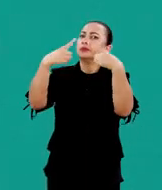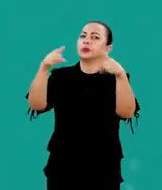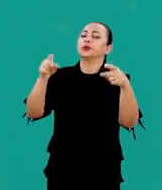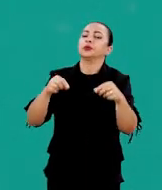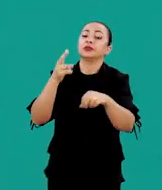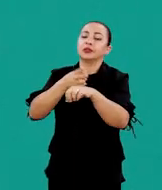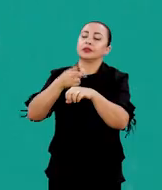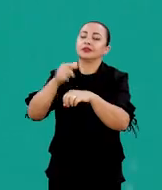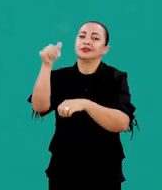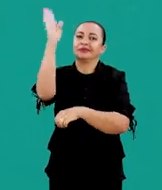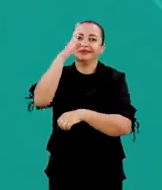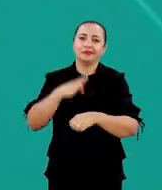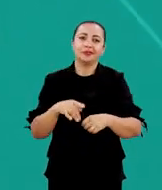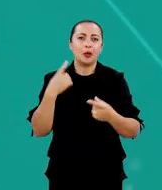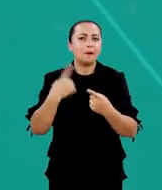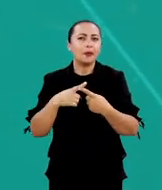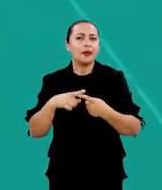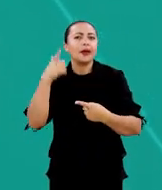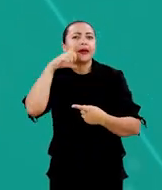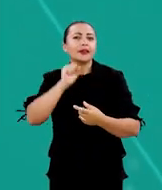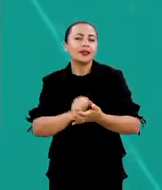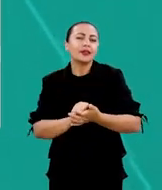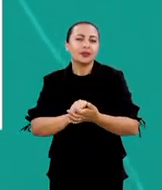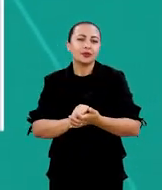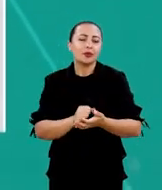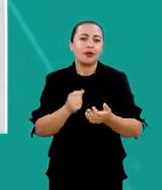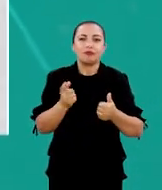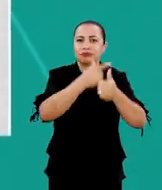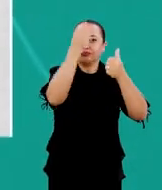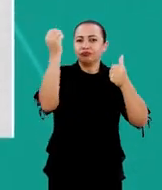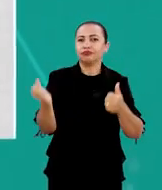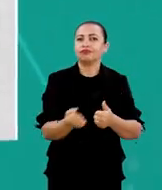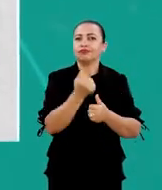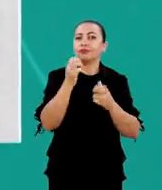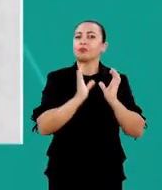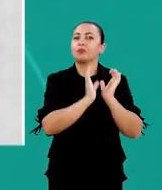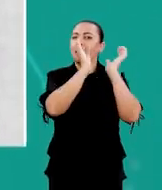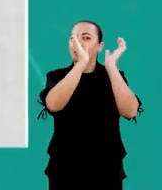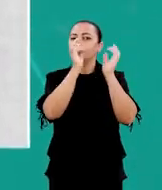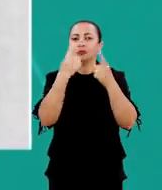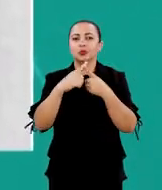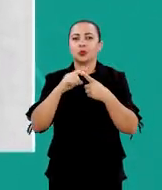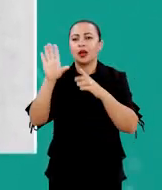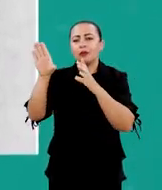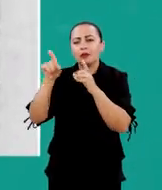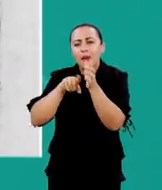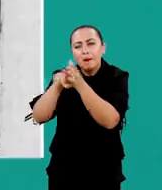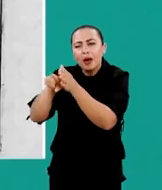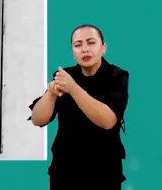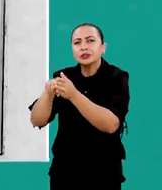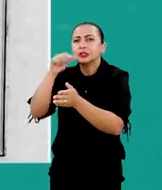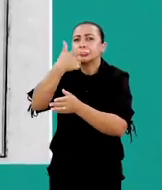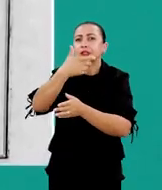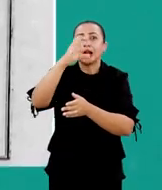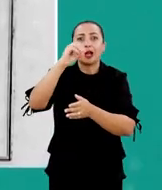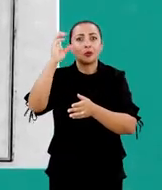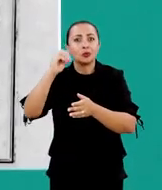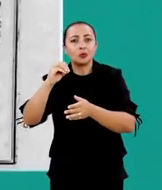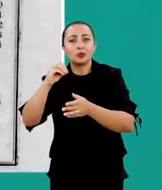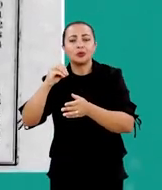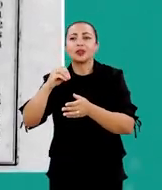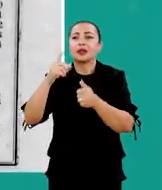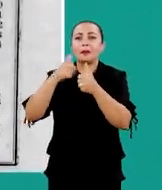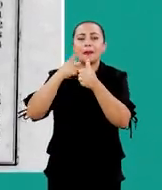primeira música gravada no Brasil porque ela ganhou esse status porque ela fez parte de uma leva das 200